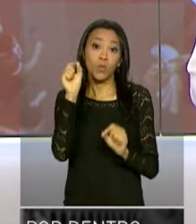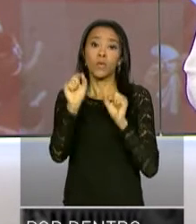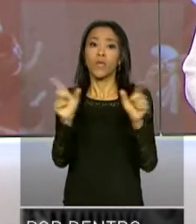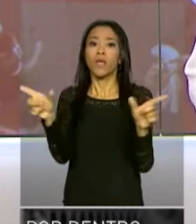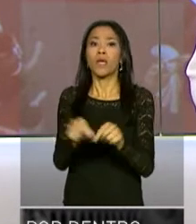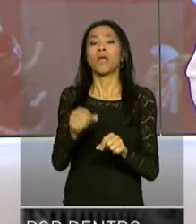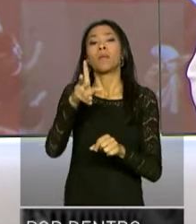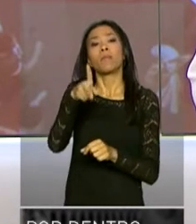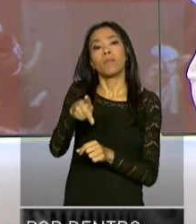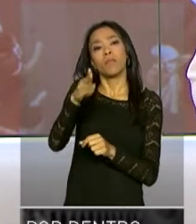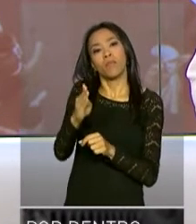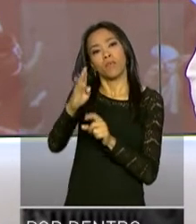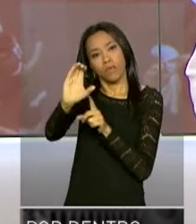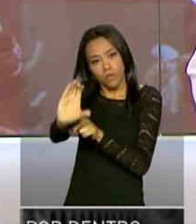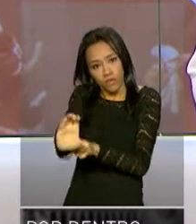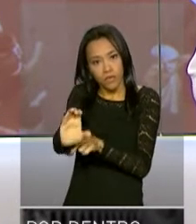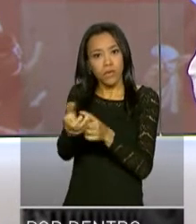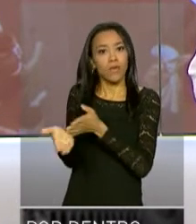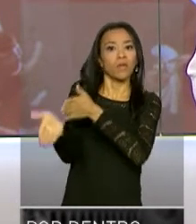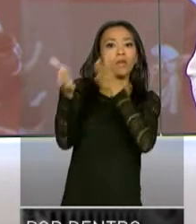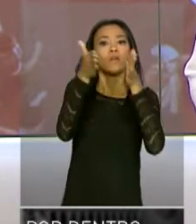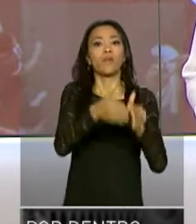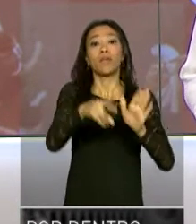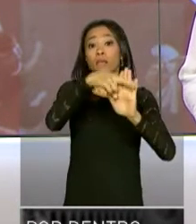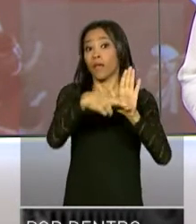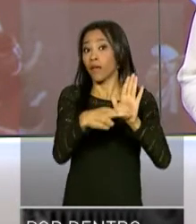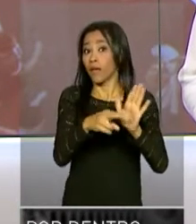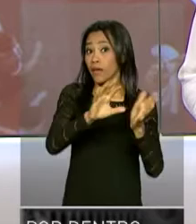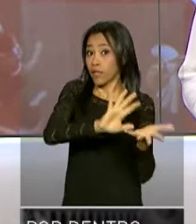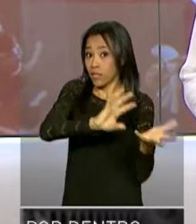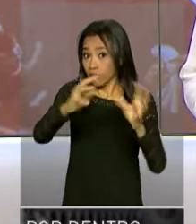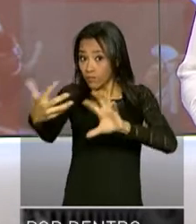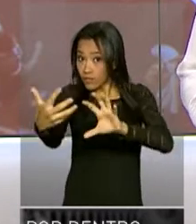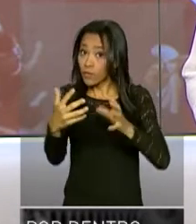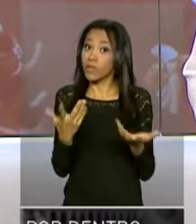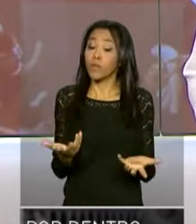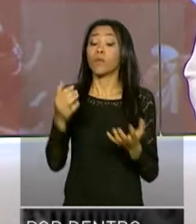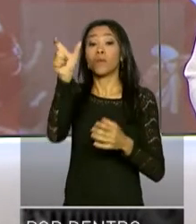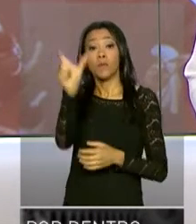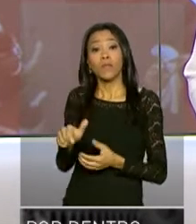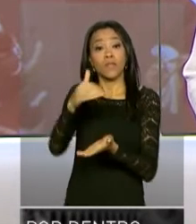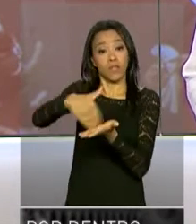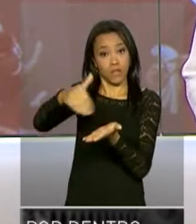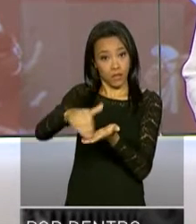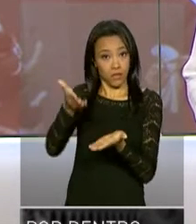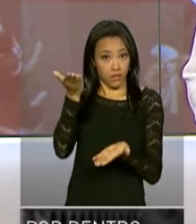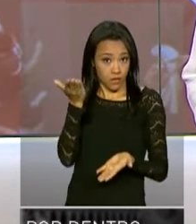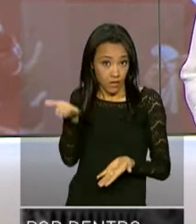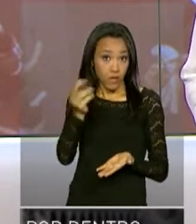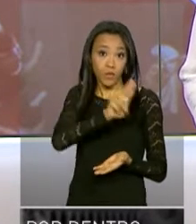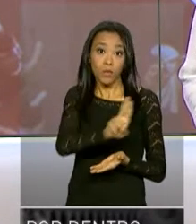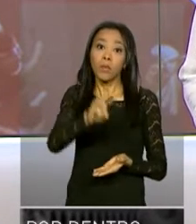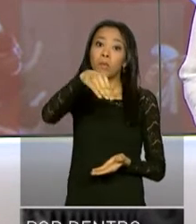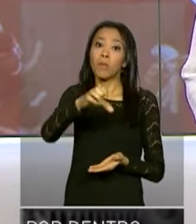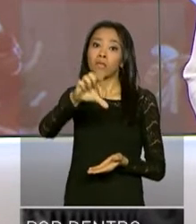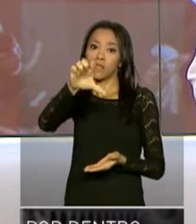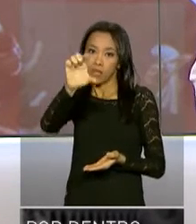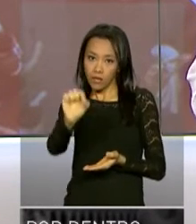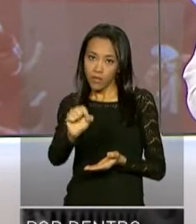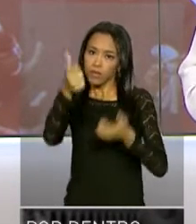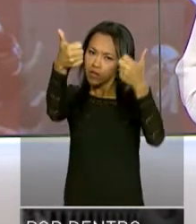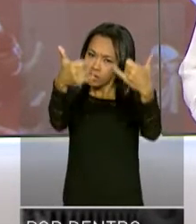benefício de prestação continuada e a regra de transição. O secretário da Previdência Social, Marcelo Caetano,